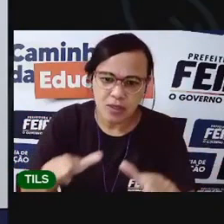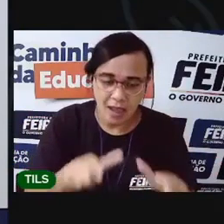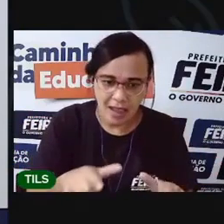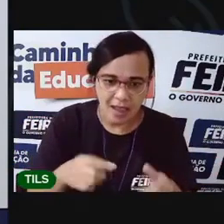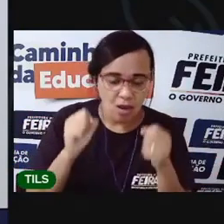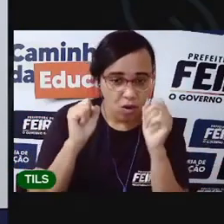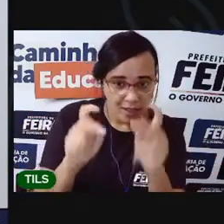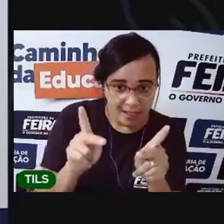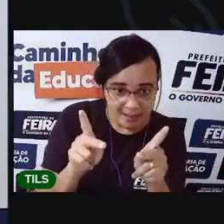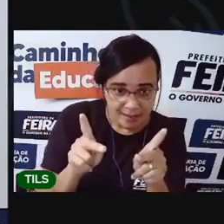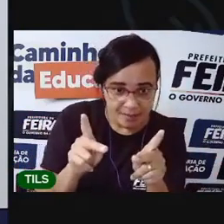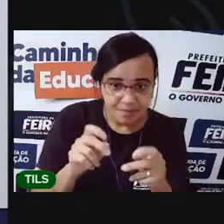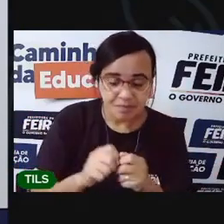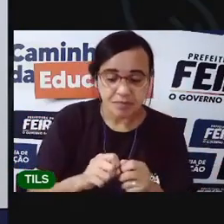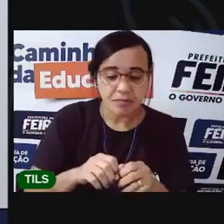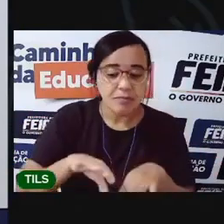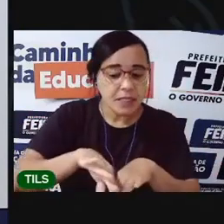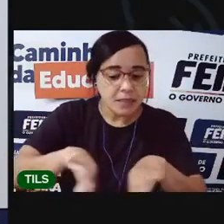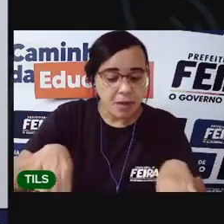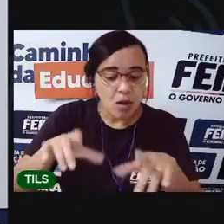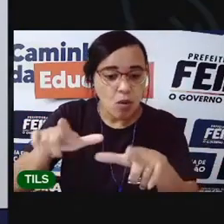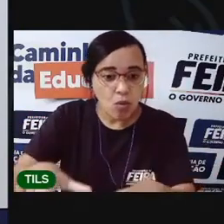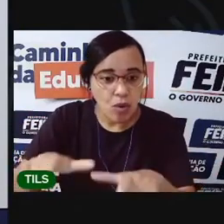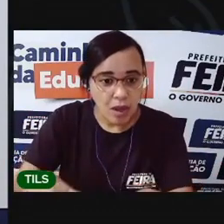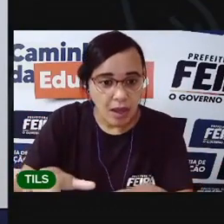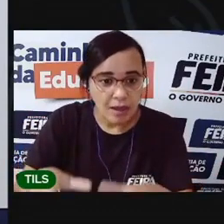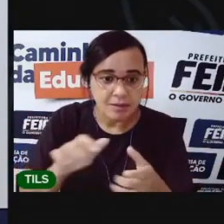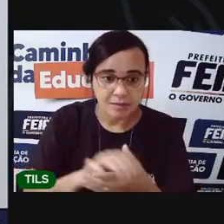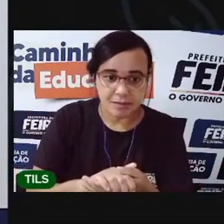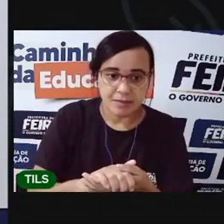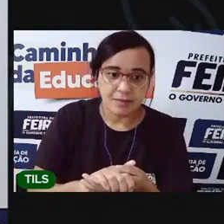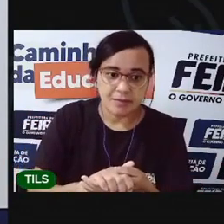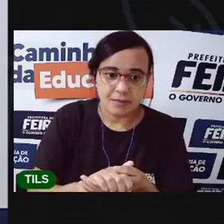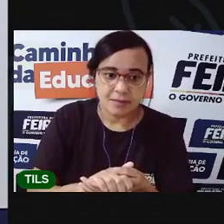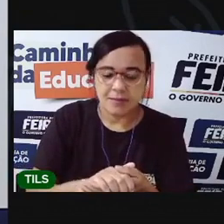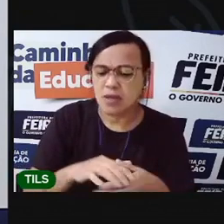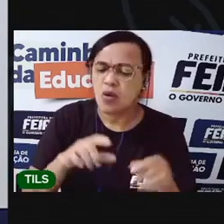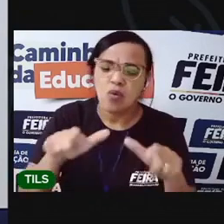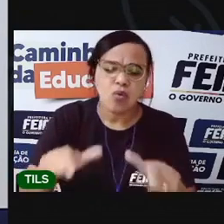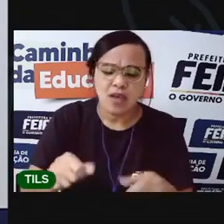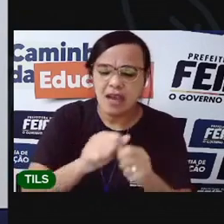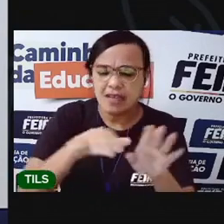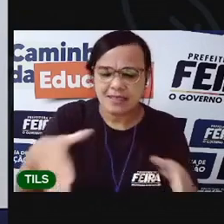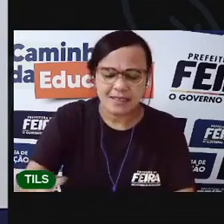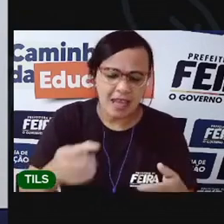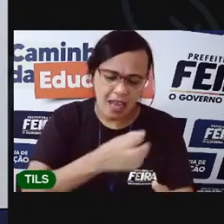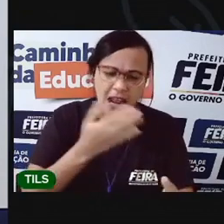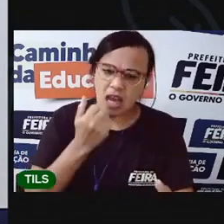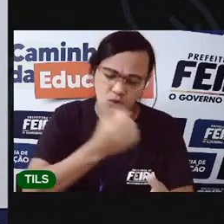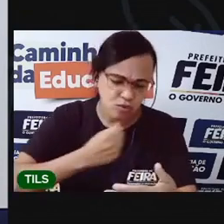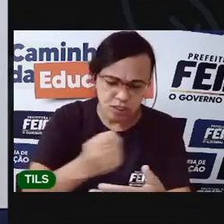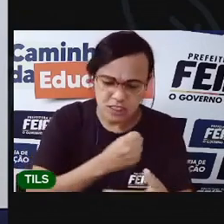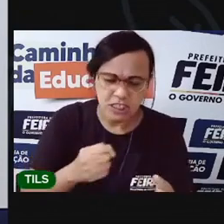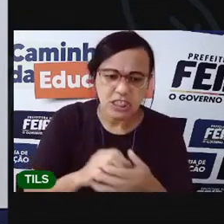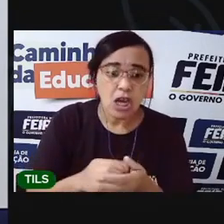certo? Separa aí na sua casa um ambiente, que pode ser a sala, a caminha ou o palco.